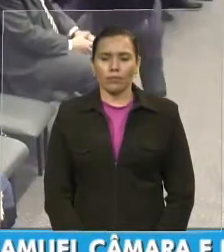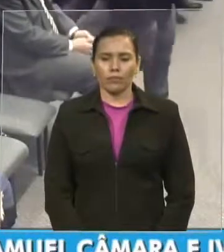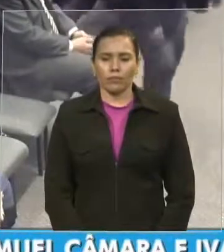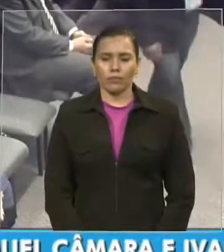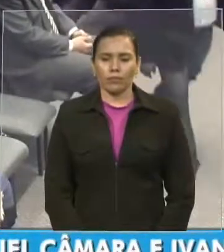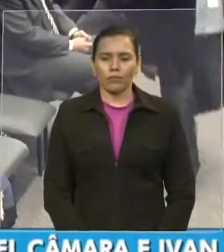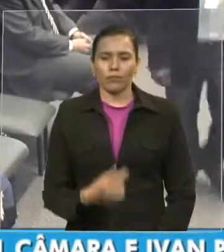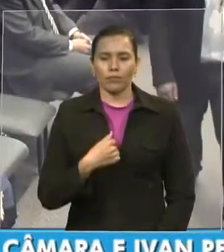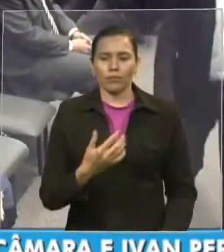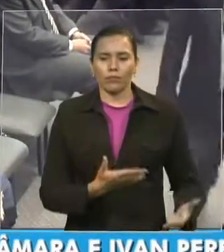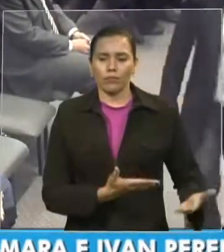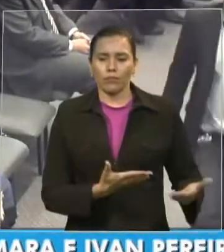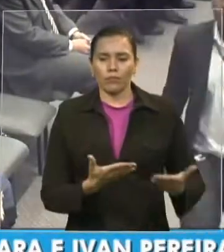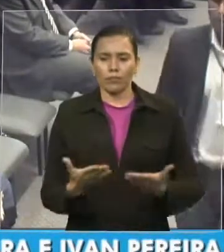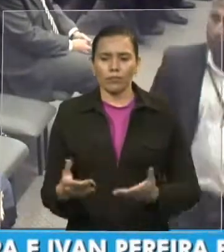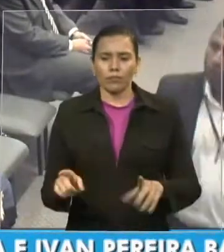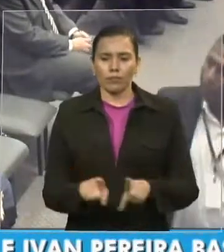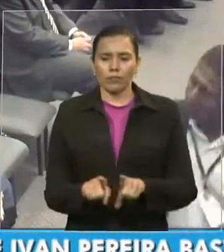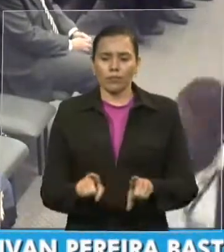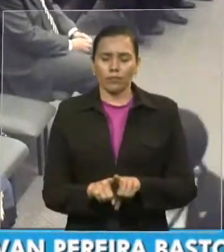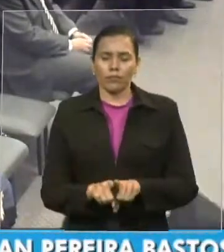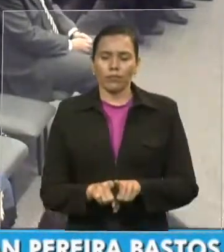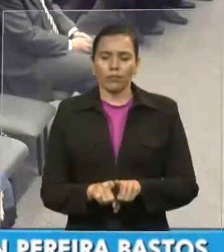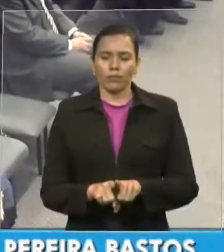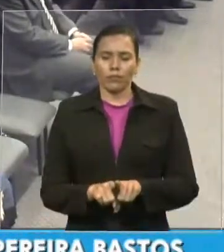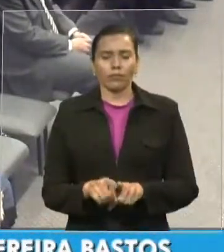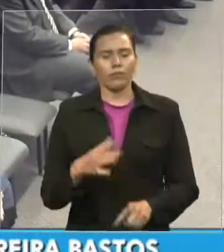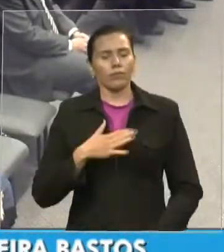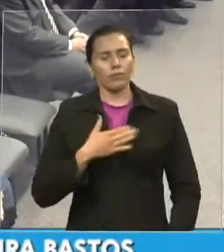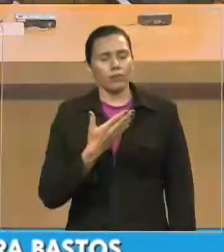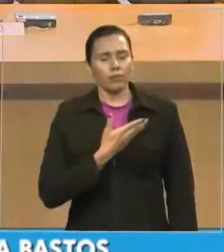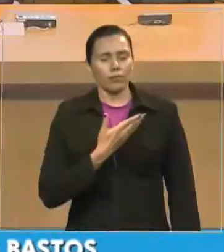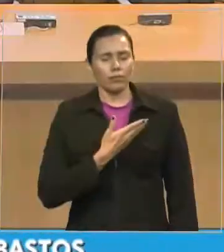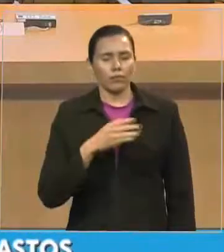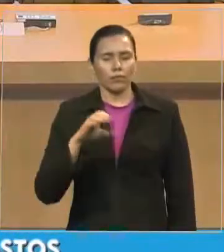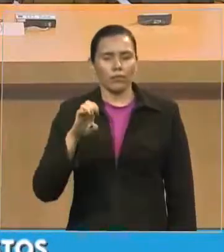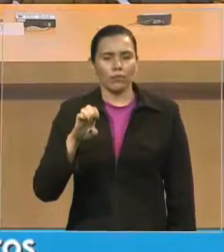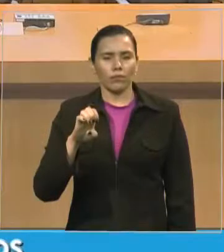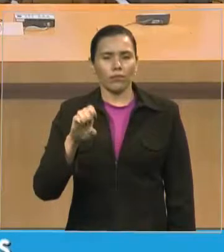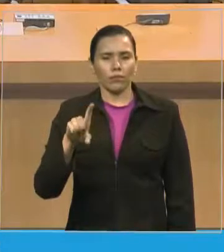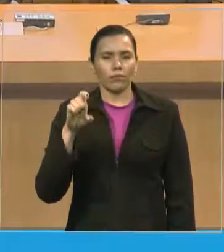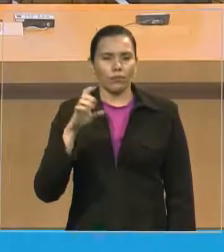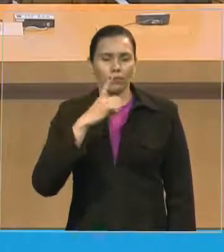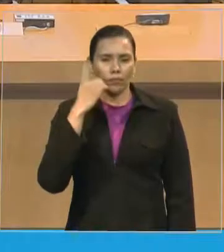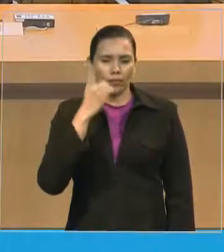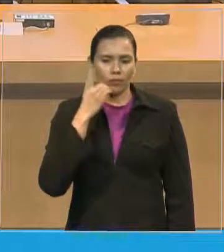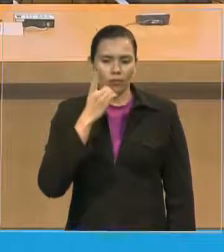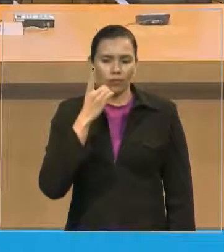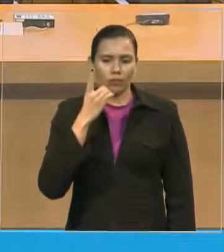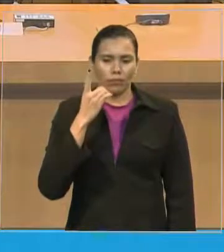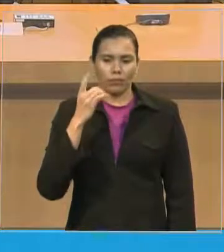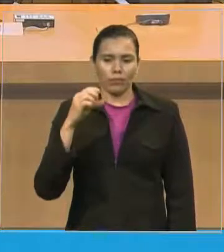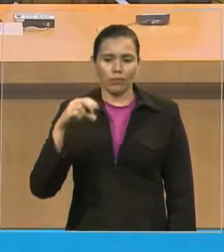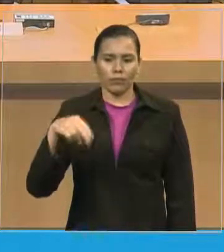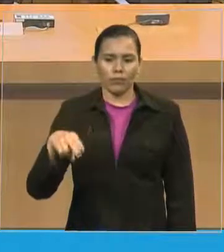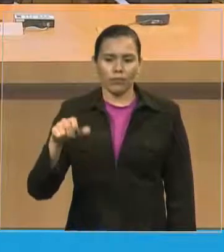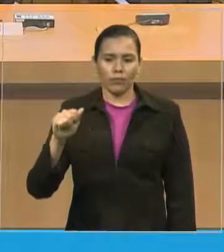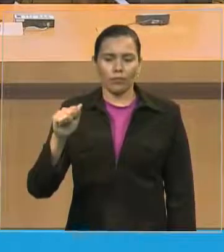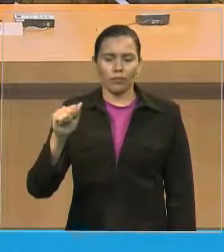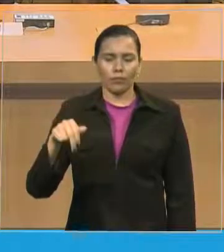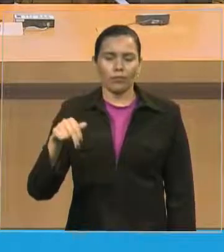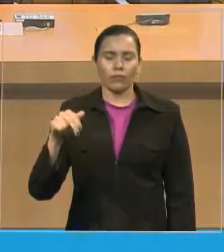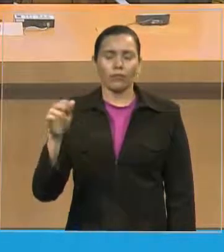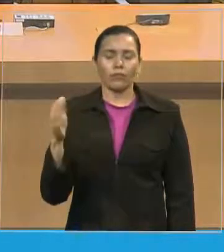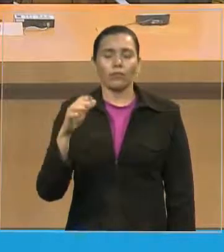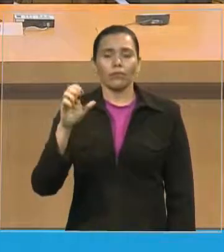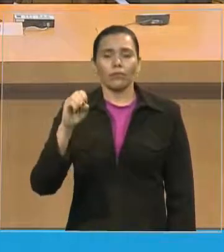Convido o meu amigo ex-deputado, senhor Nan Sousa, presidente